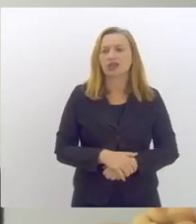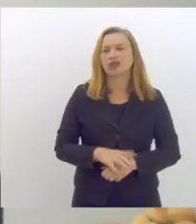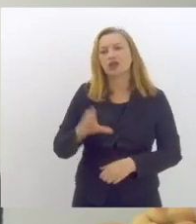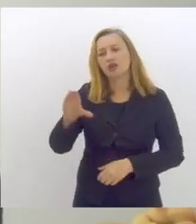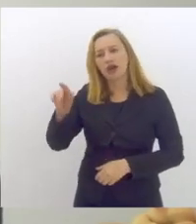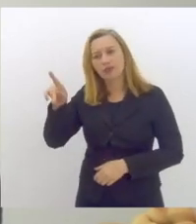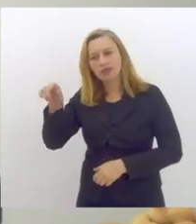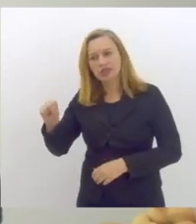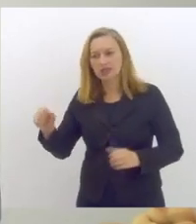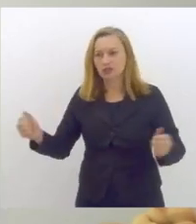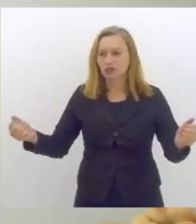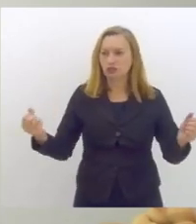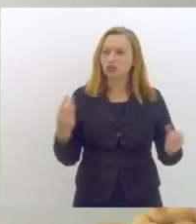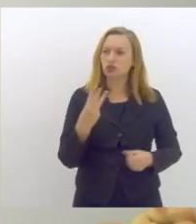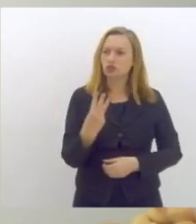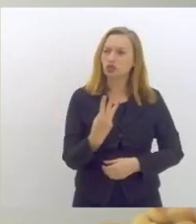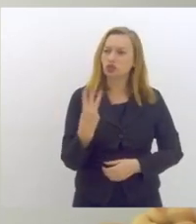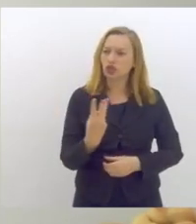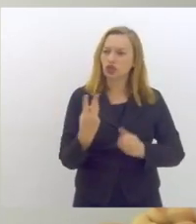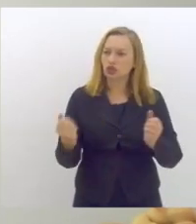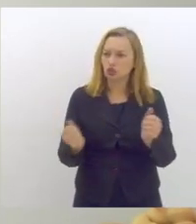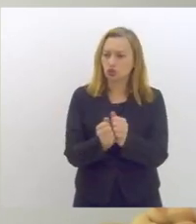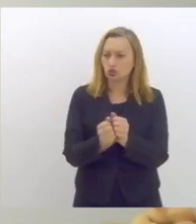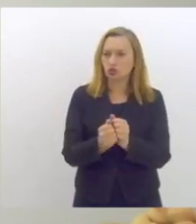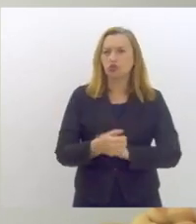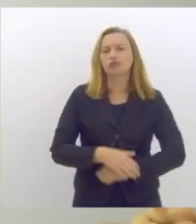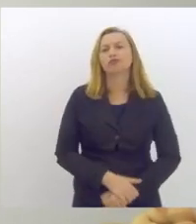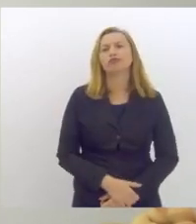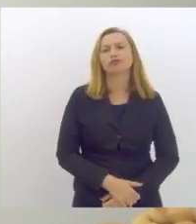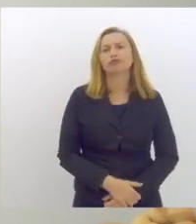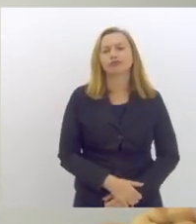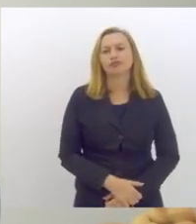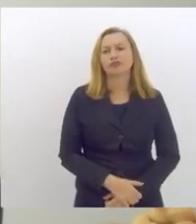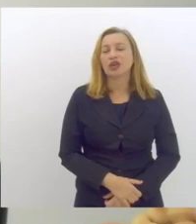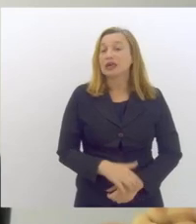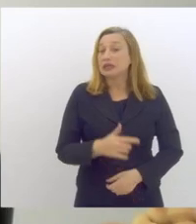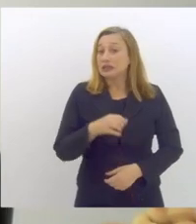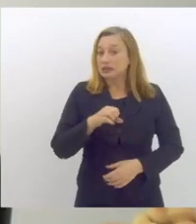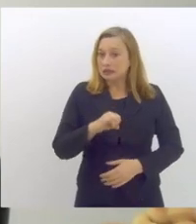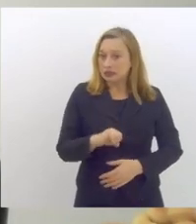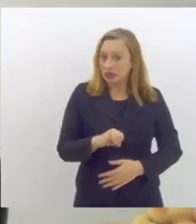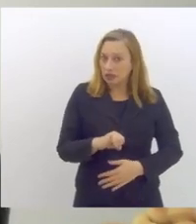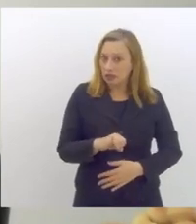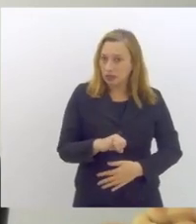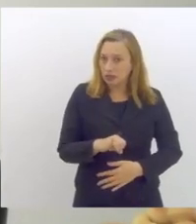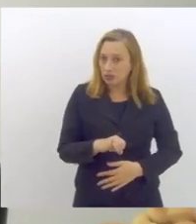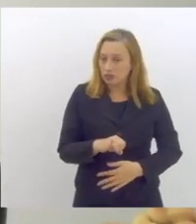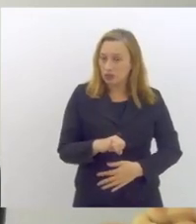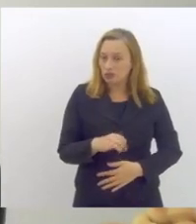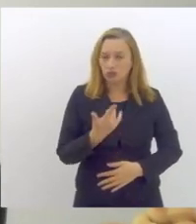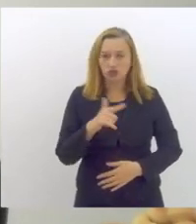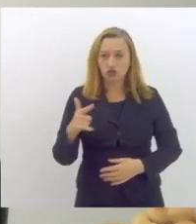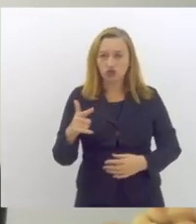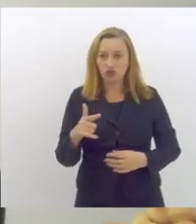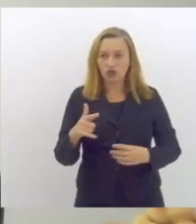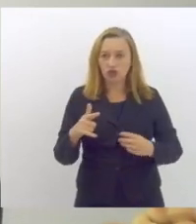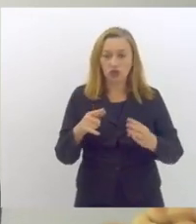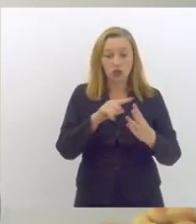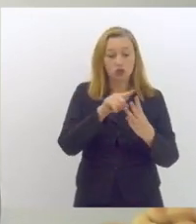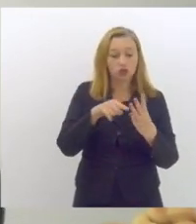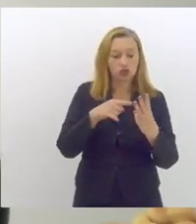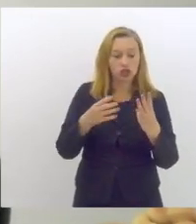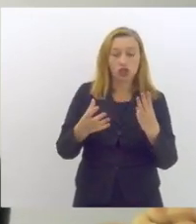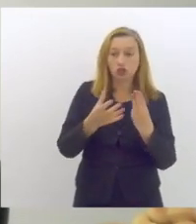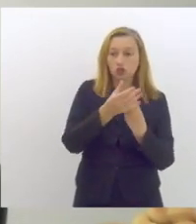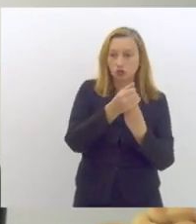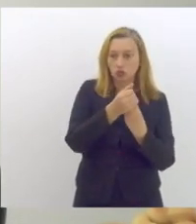CAPES tem que andar junto que se não tiver essas três formas não tem como